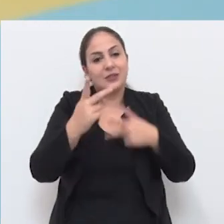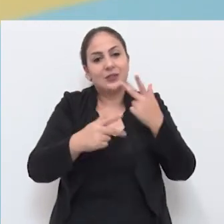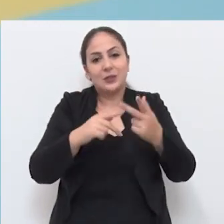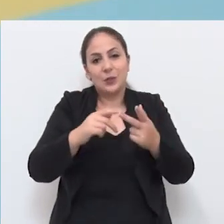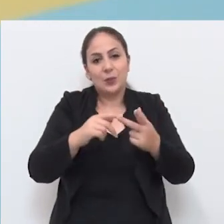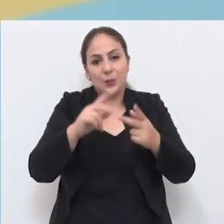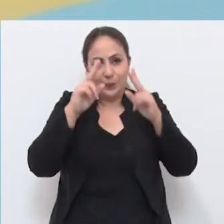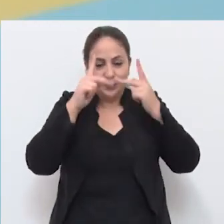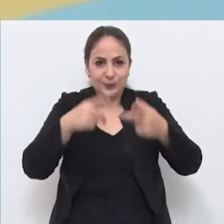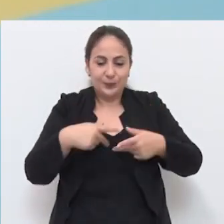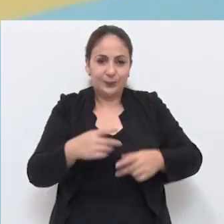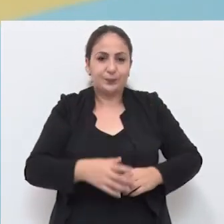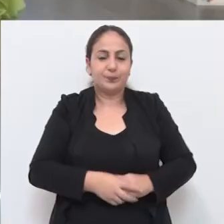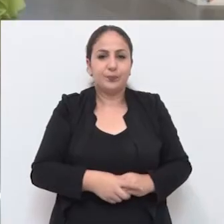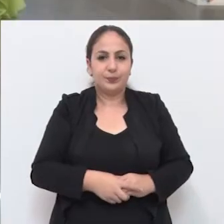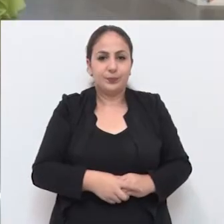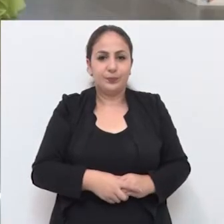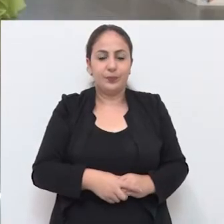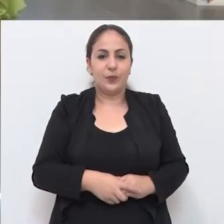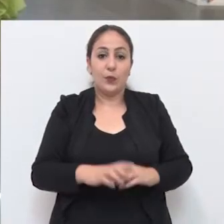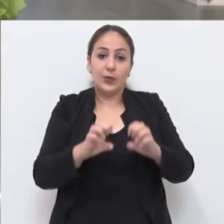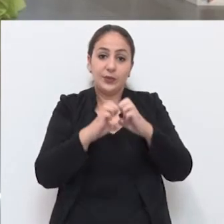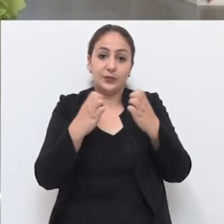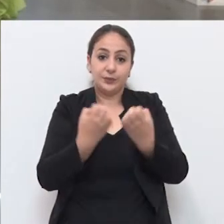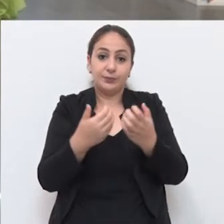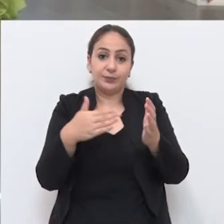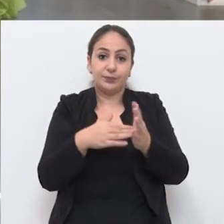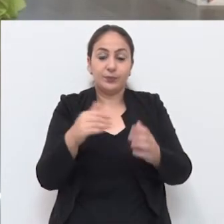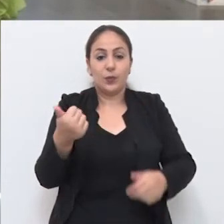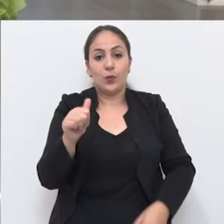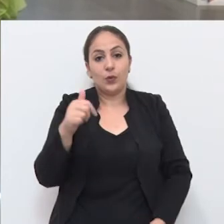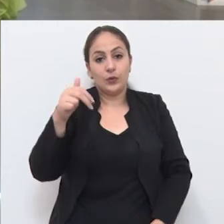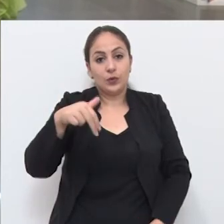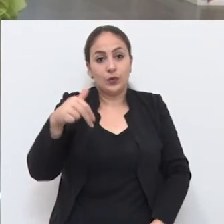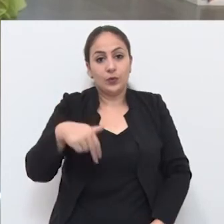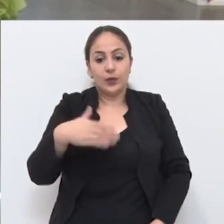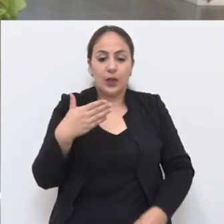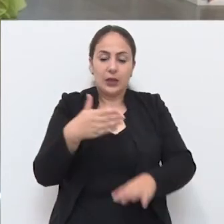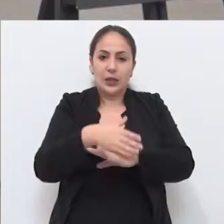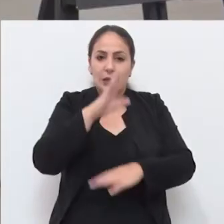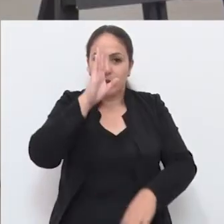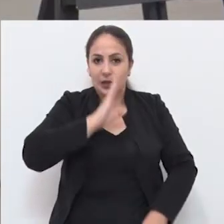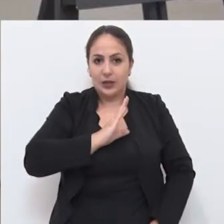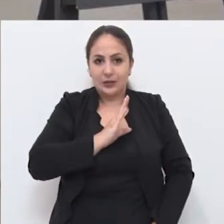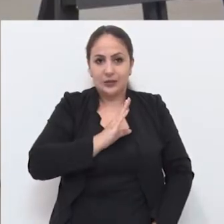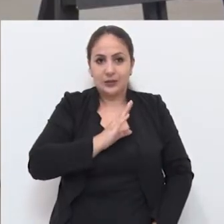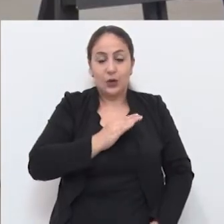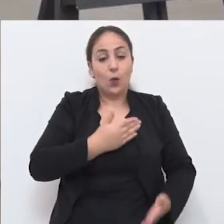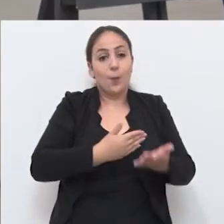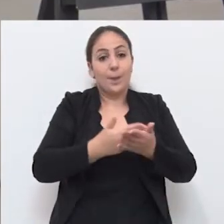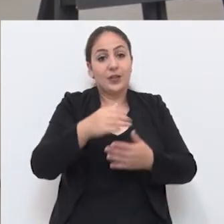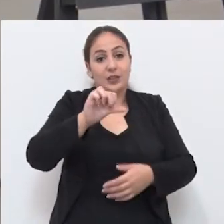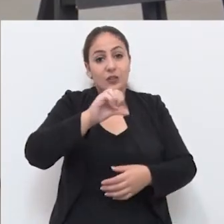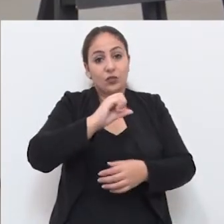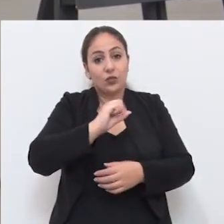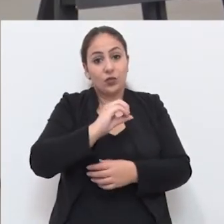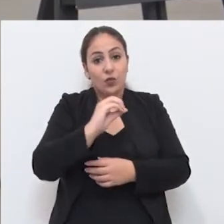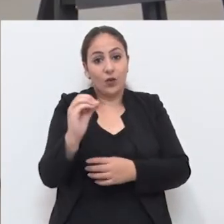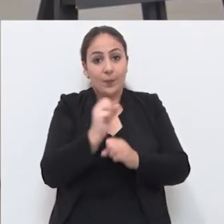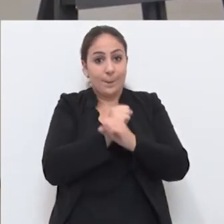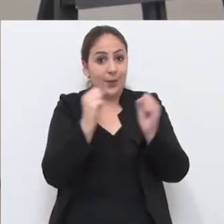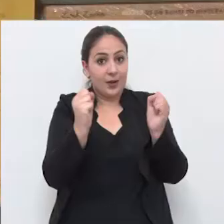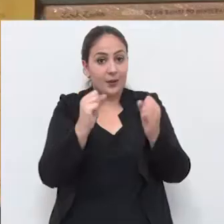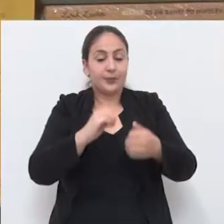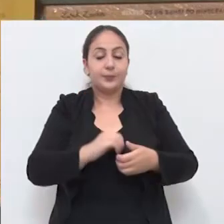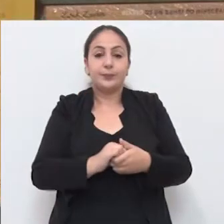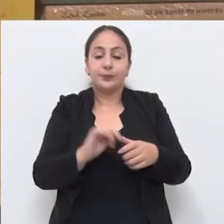encantamento e depoimento humano. O evento segue até o dia 11 de novembro com entrada de graça a partir das 9 horas